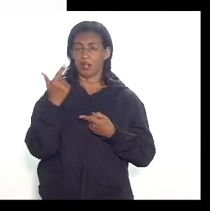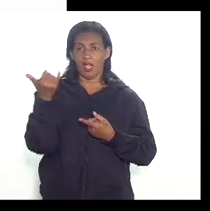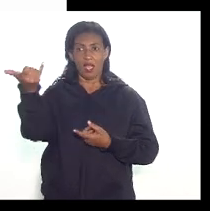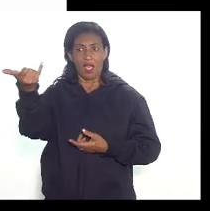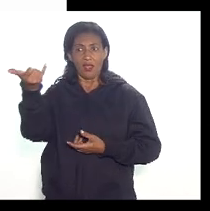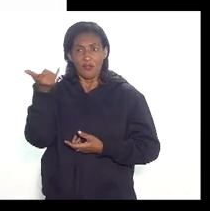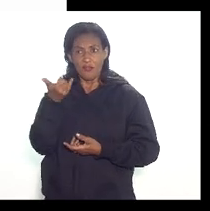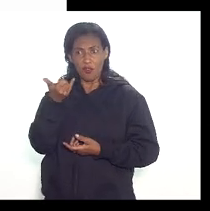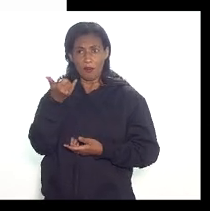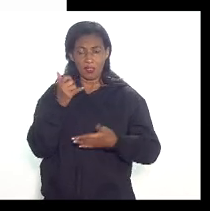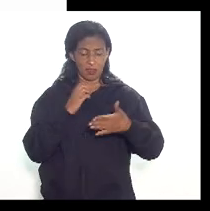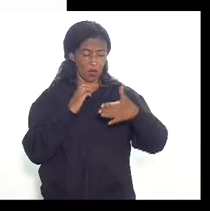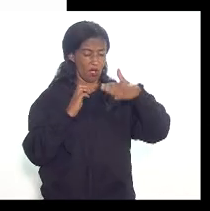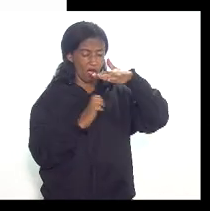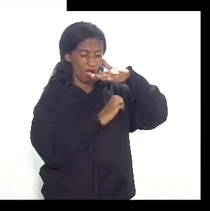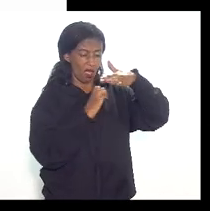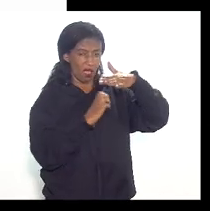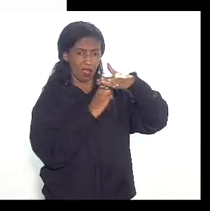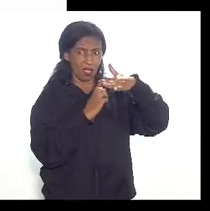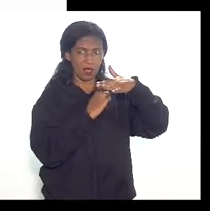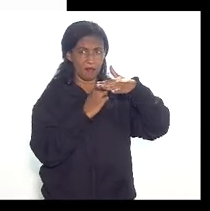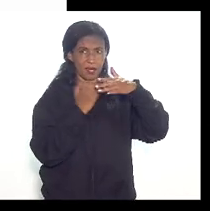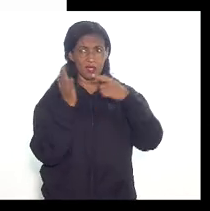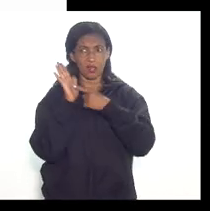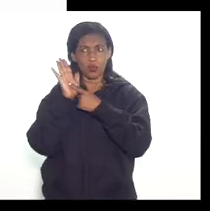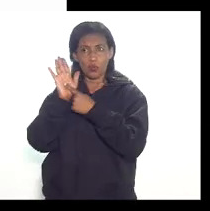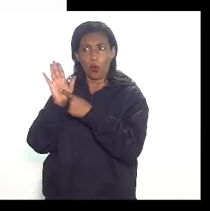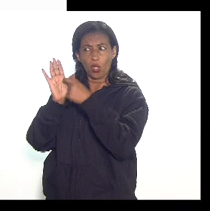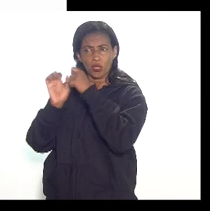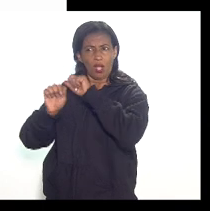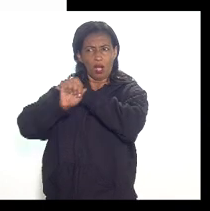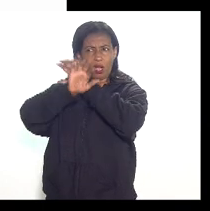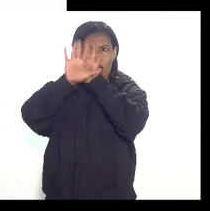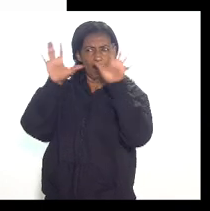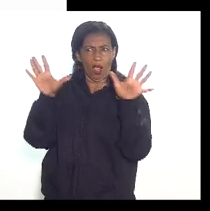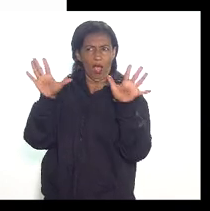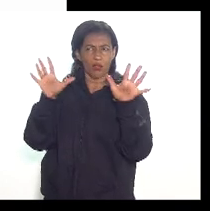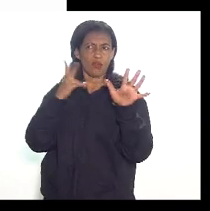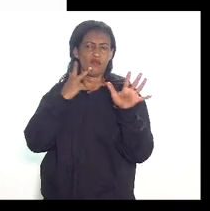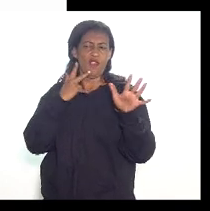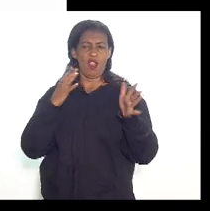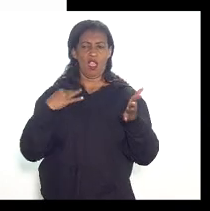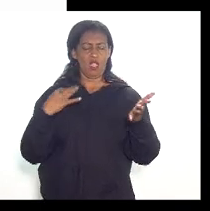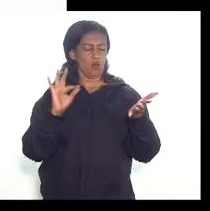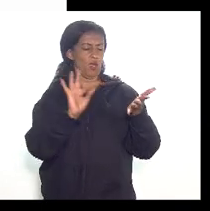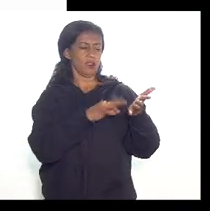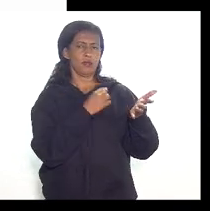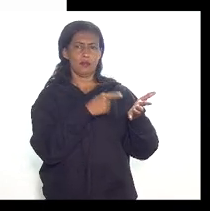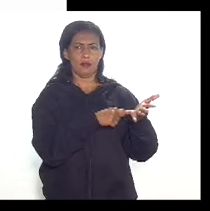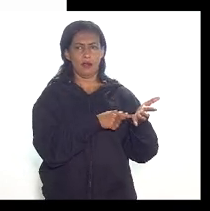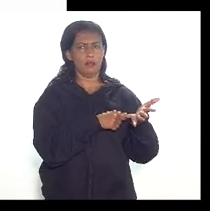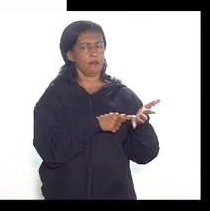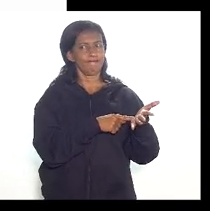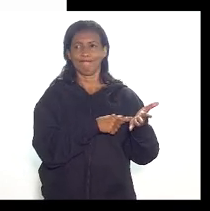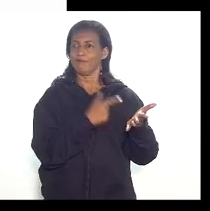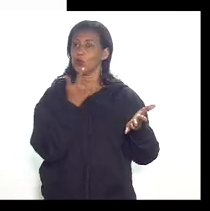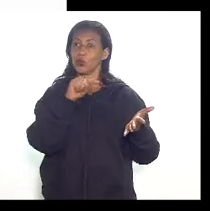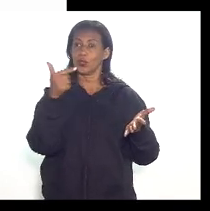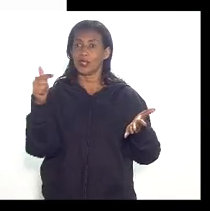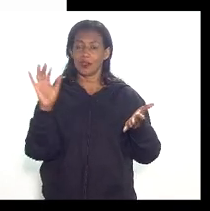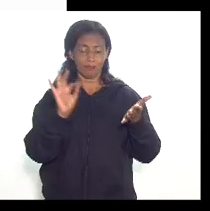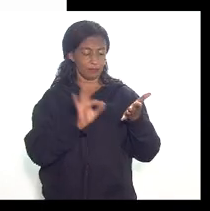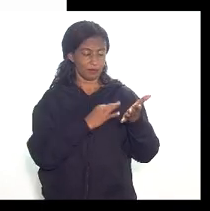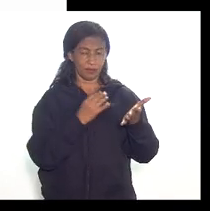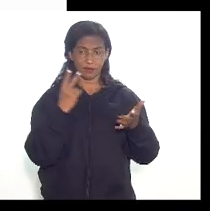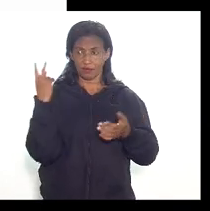para nós a empresa não consegue mostrar olha apresentei tal data tá essa informação aqui está assinada por mim então isso é um grande problema porque às vezes o